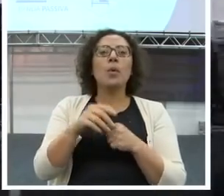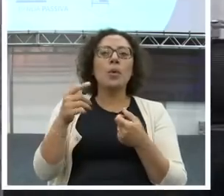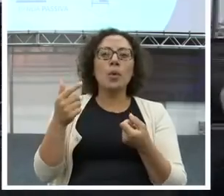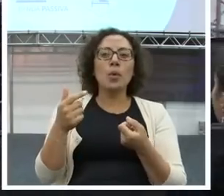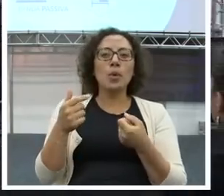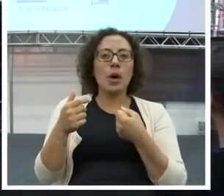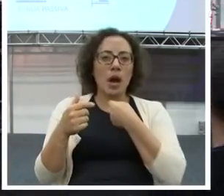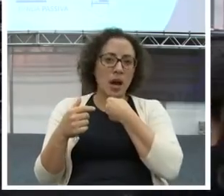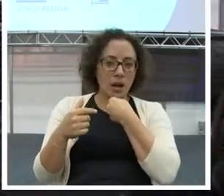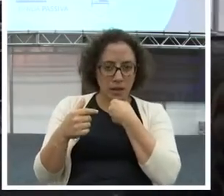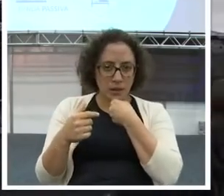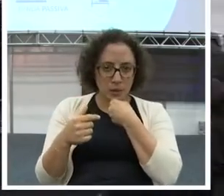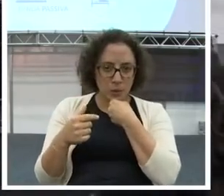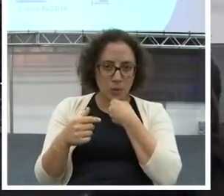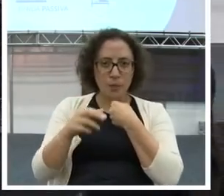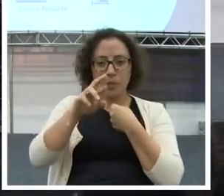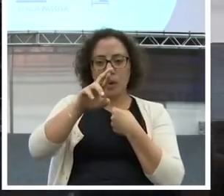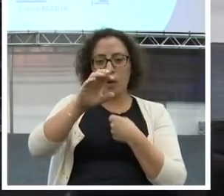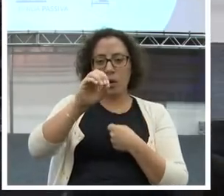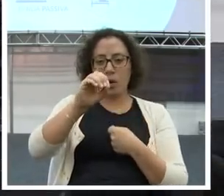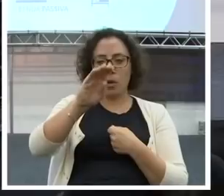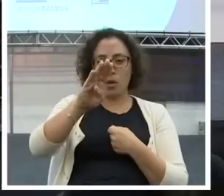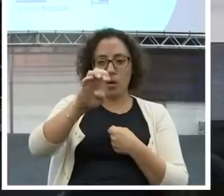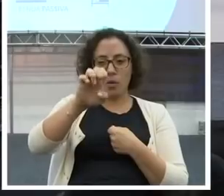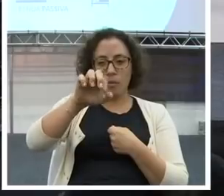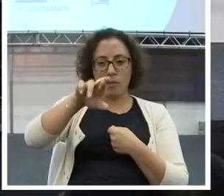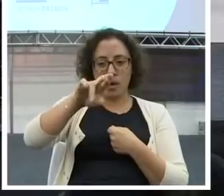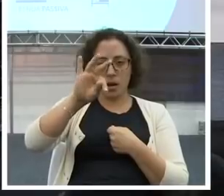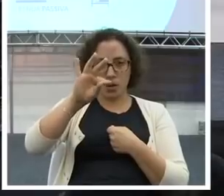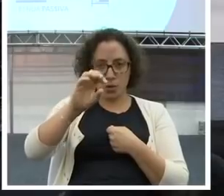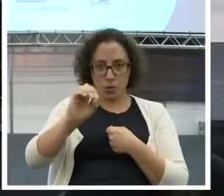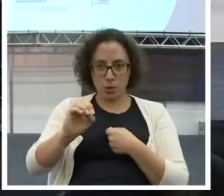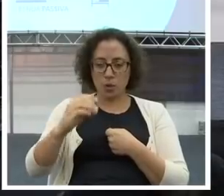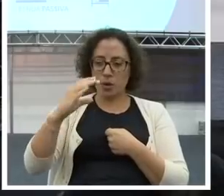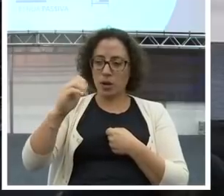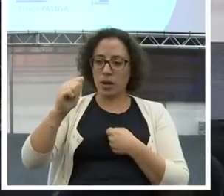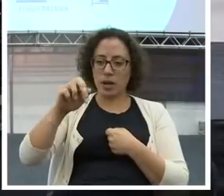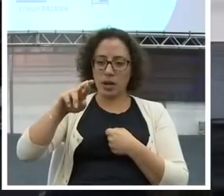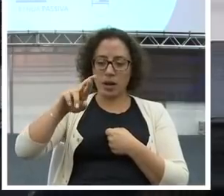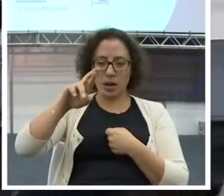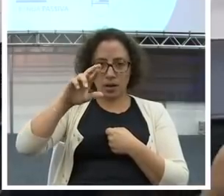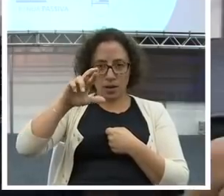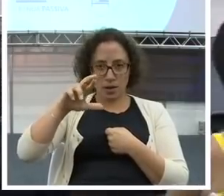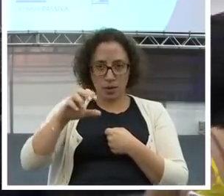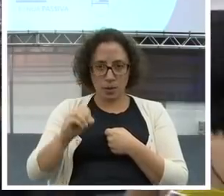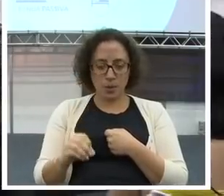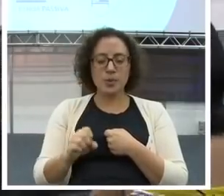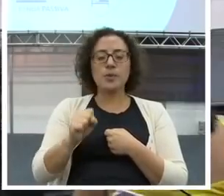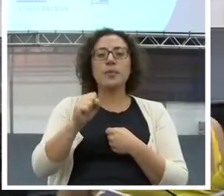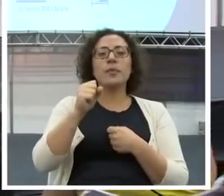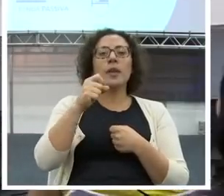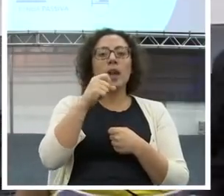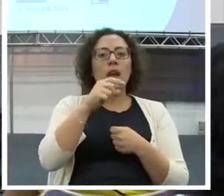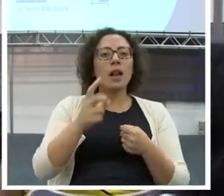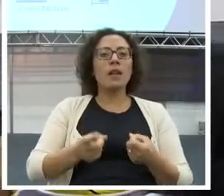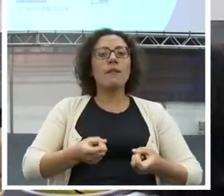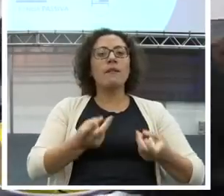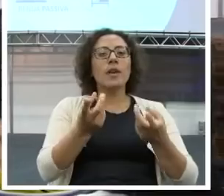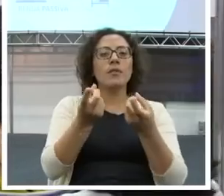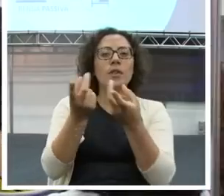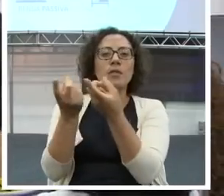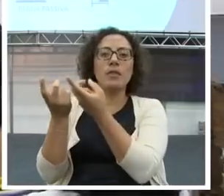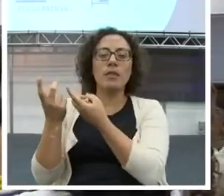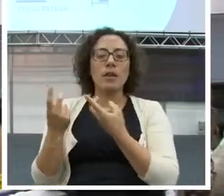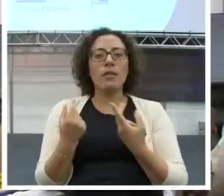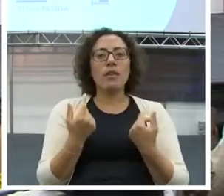Ele vende lá quantos downloads por dia. Agora não é mais CD, eu ia falar CD. Mas quantos downloads por dia são